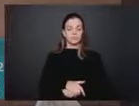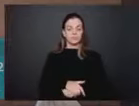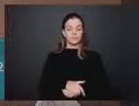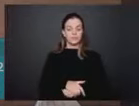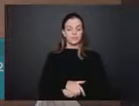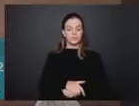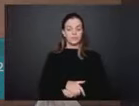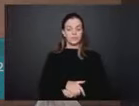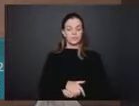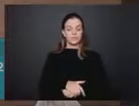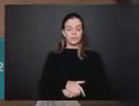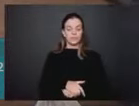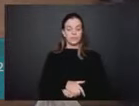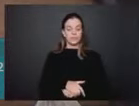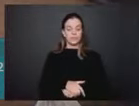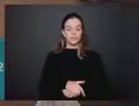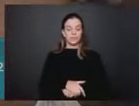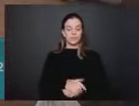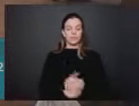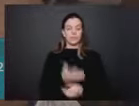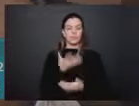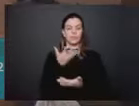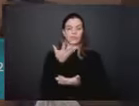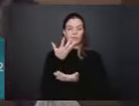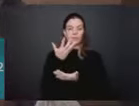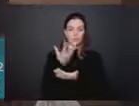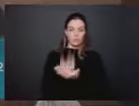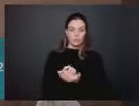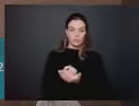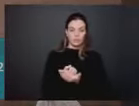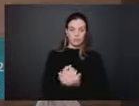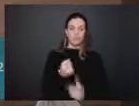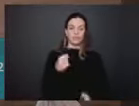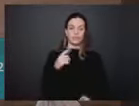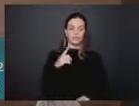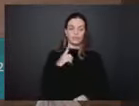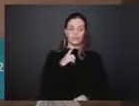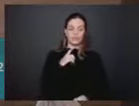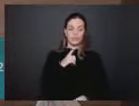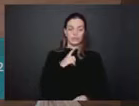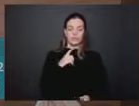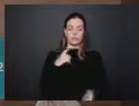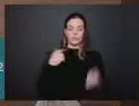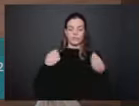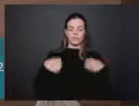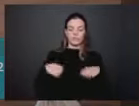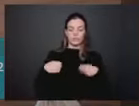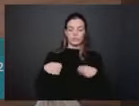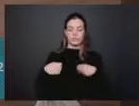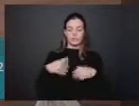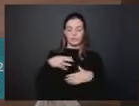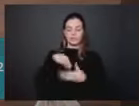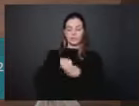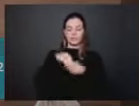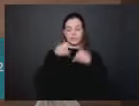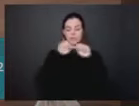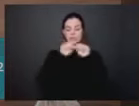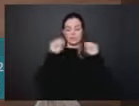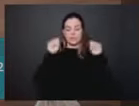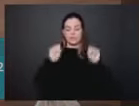para as saudações e questionamentos ao convidado deverão ser feitas pelo sistema do campo